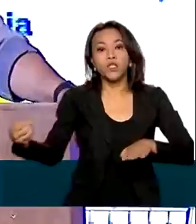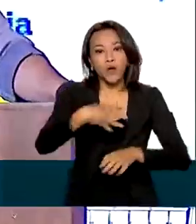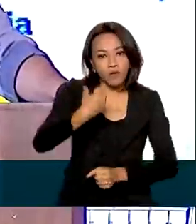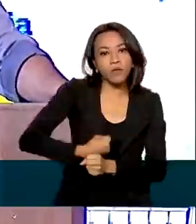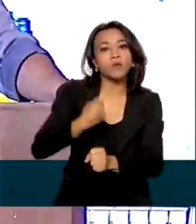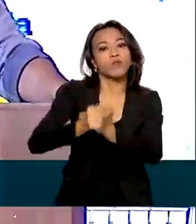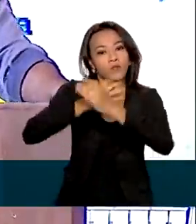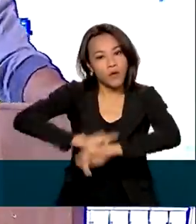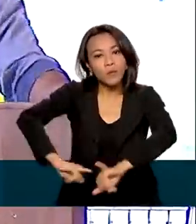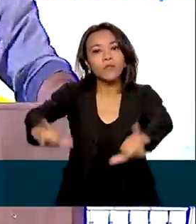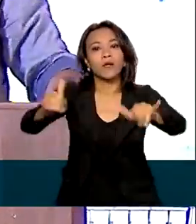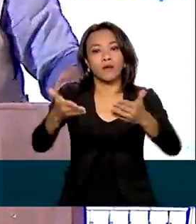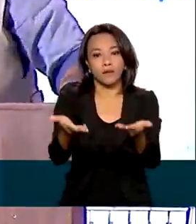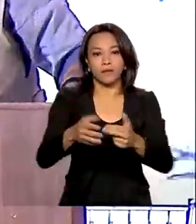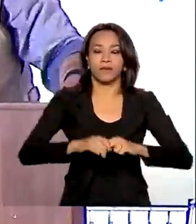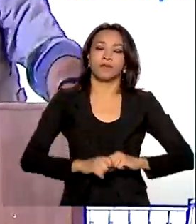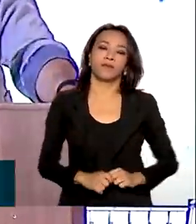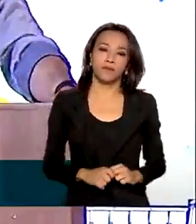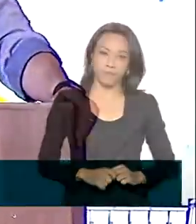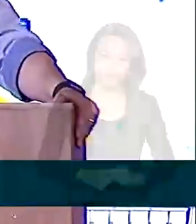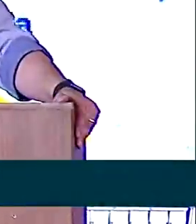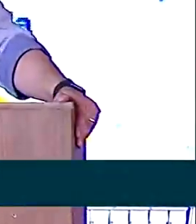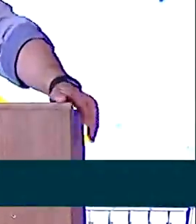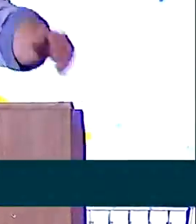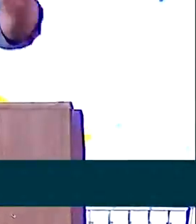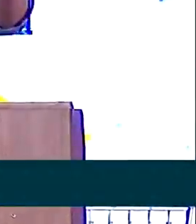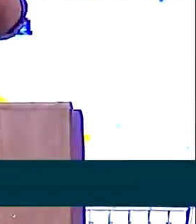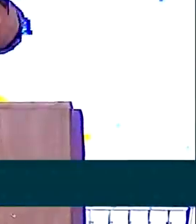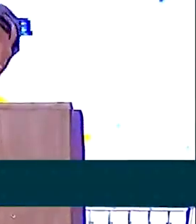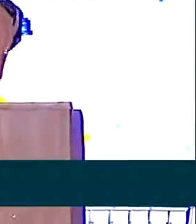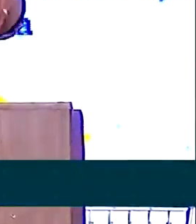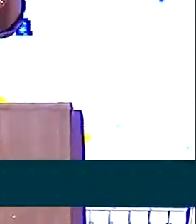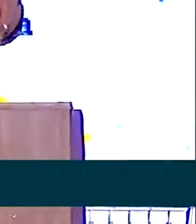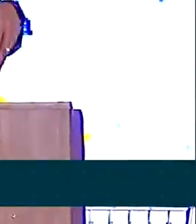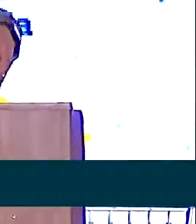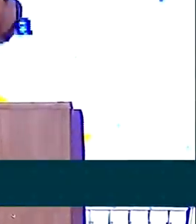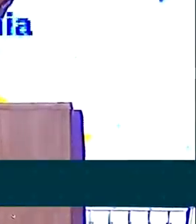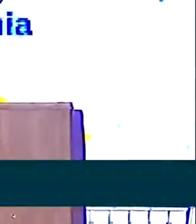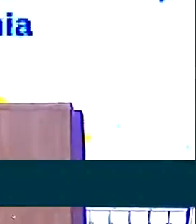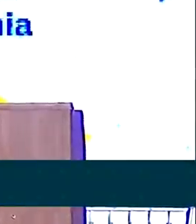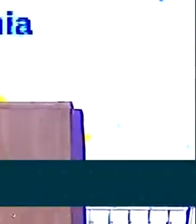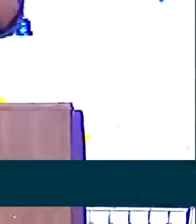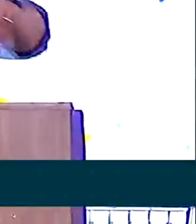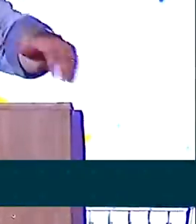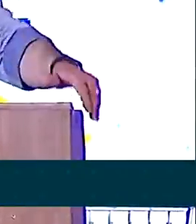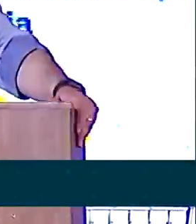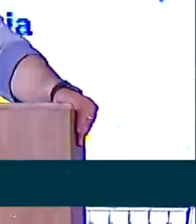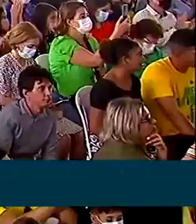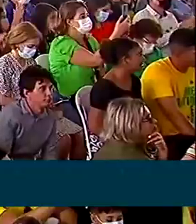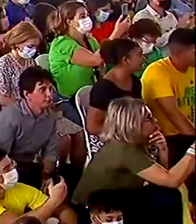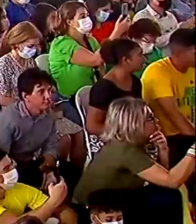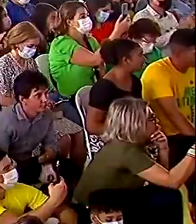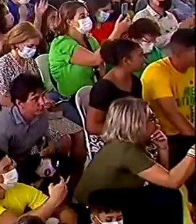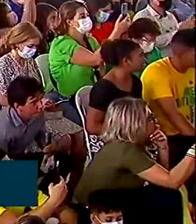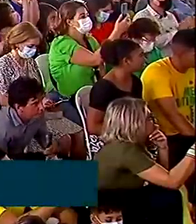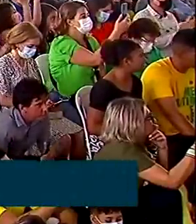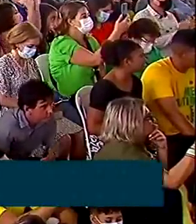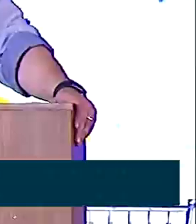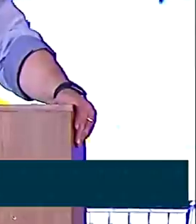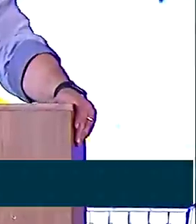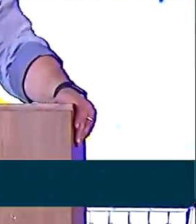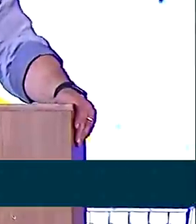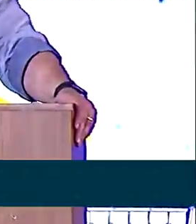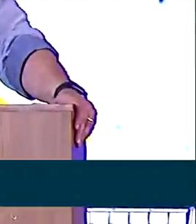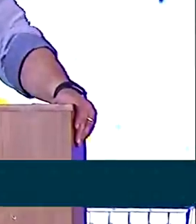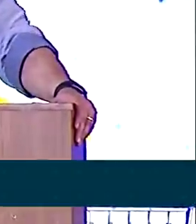região. Vamos iniciar imediatamente o projeto para a duplicação da 101 aqui em Teixeira de Freitas. Também